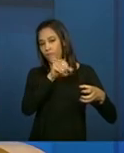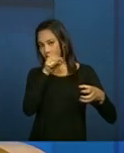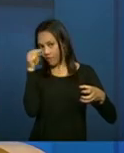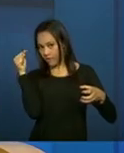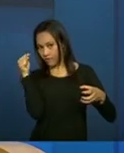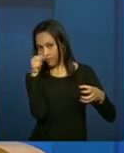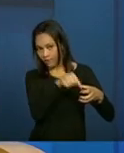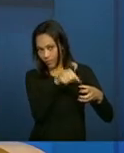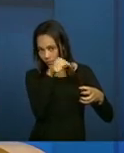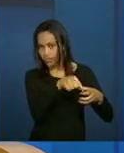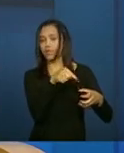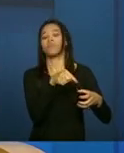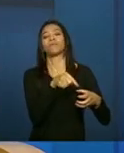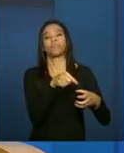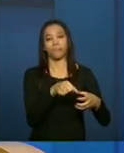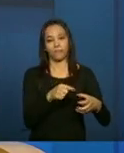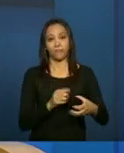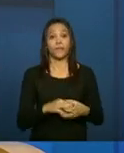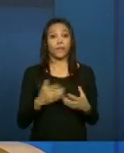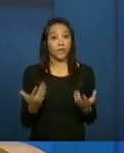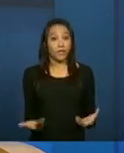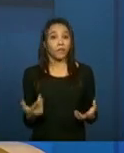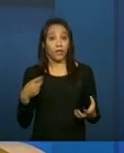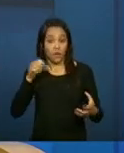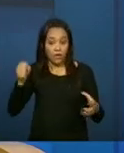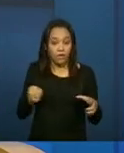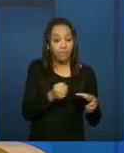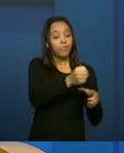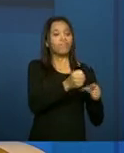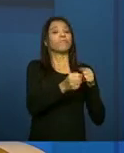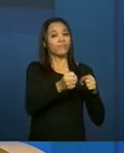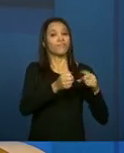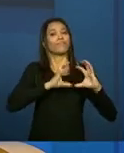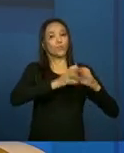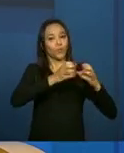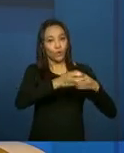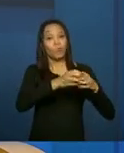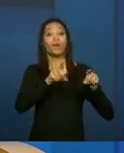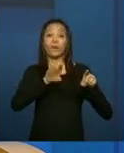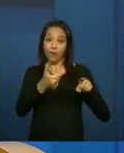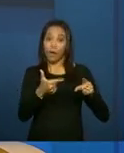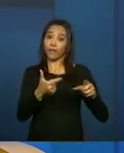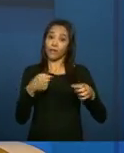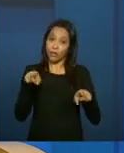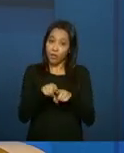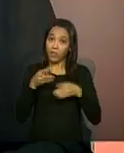referência do serviço de convivência. Ele integra a equipe de referência do CRAS, tá certo?